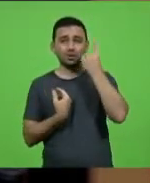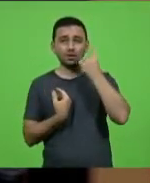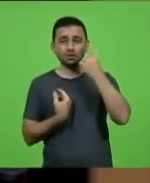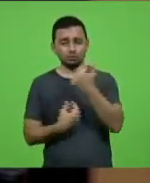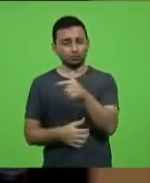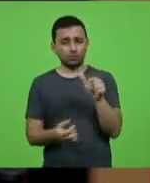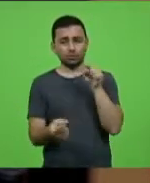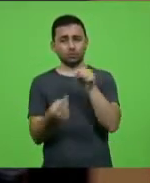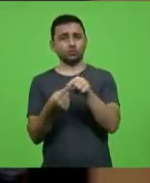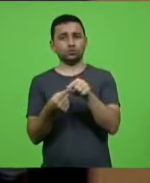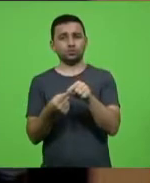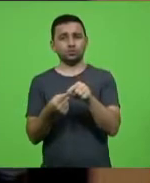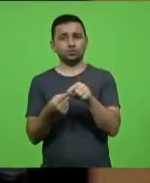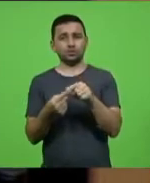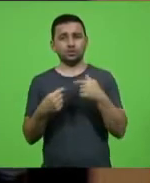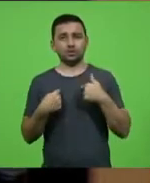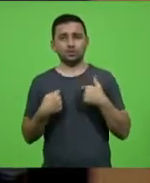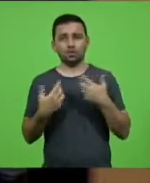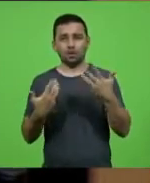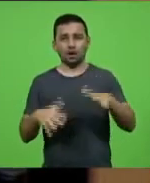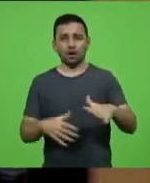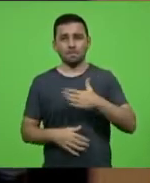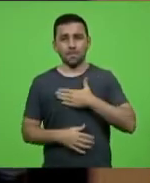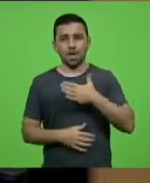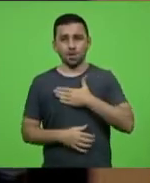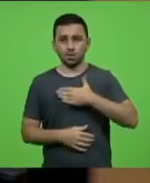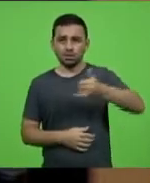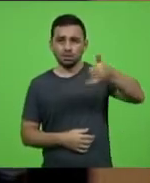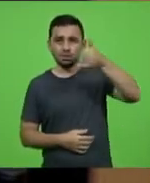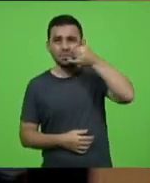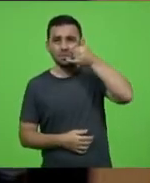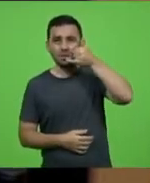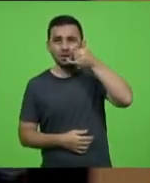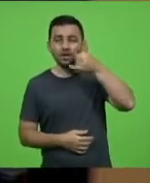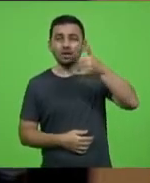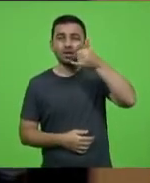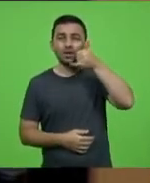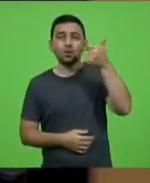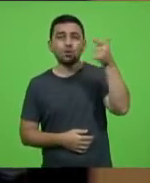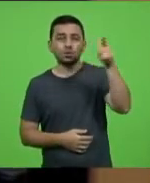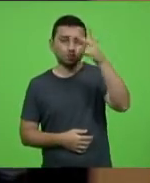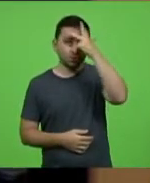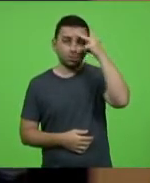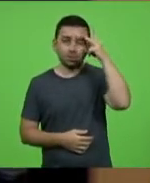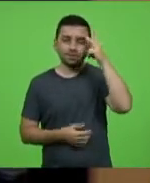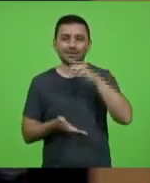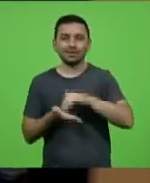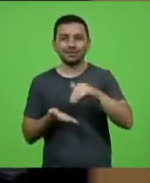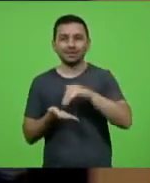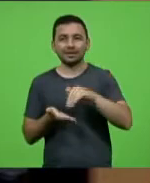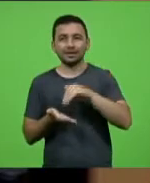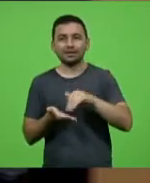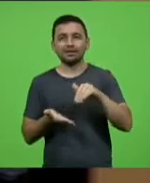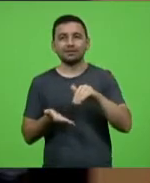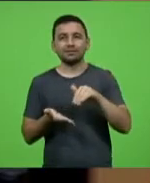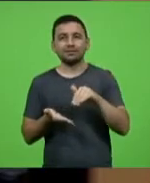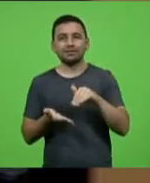missão. Não quero que ele pegue o meu telefone e ligue para o secretário dizendo que eu